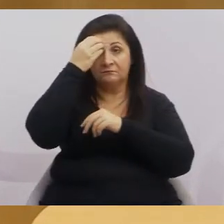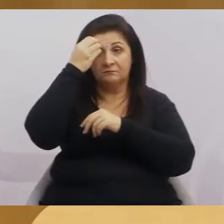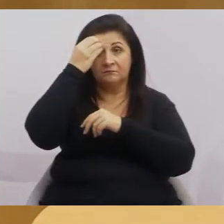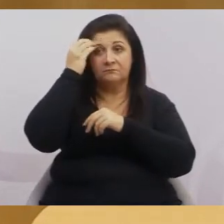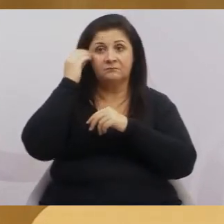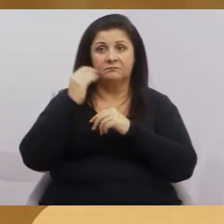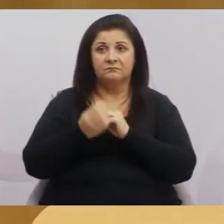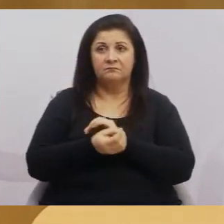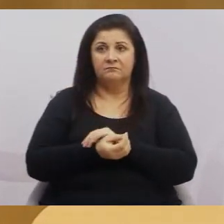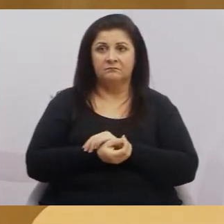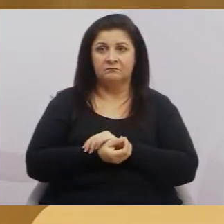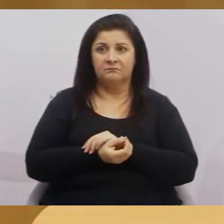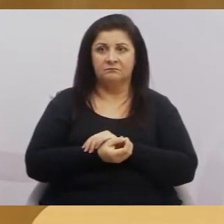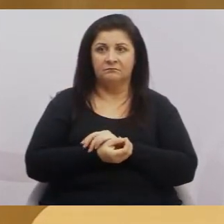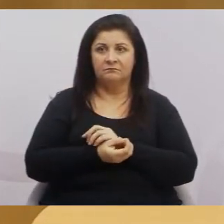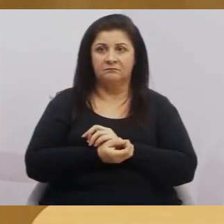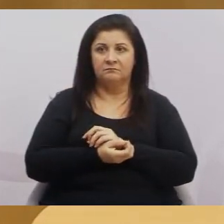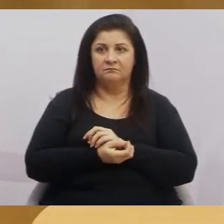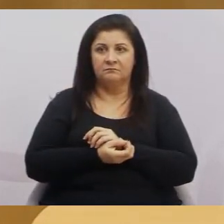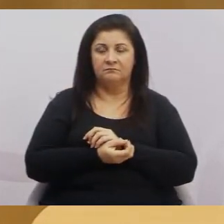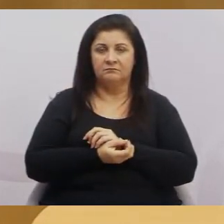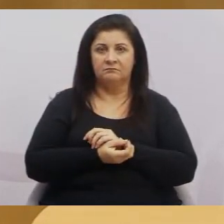respeitar o voto de cada vereador aqui dentro.